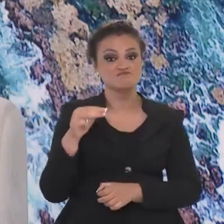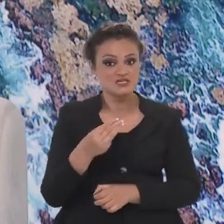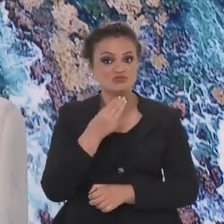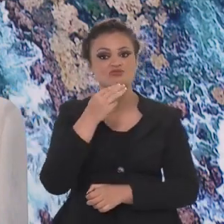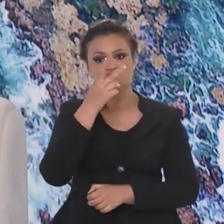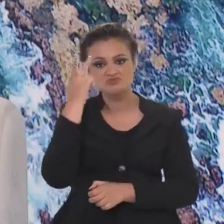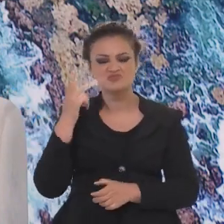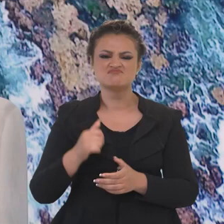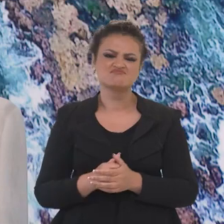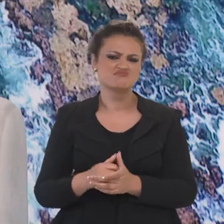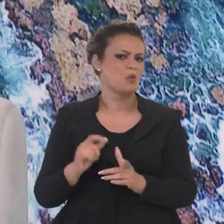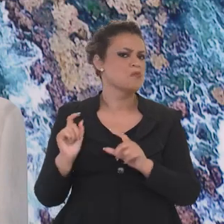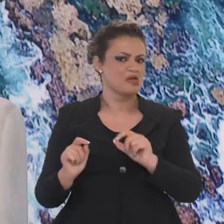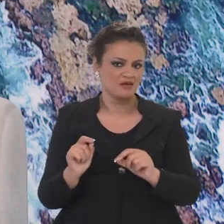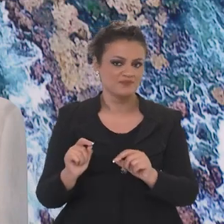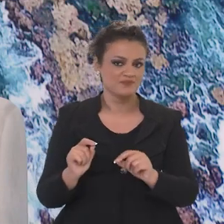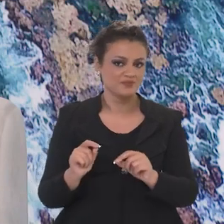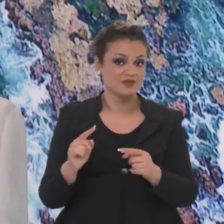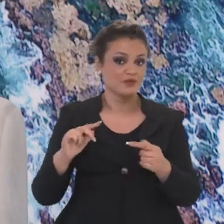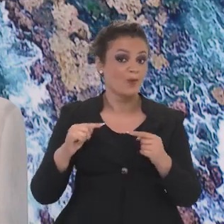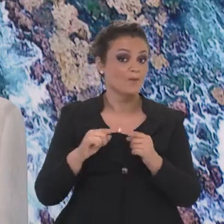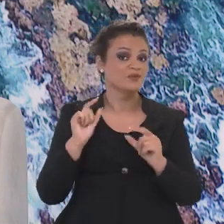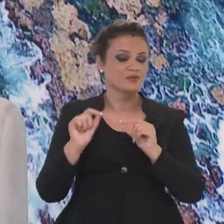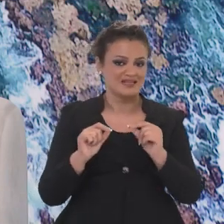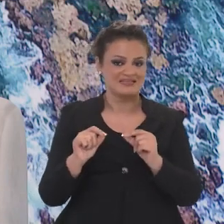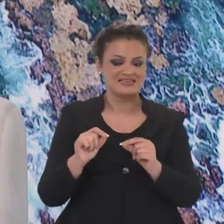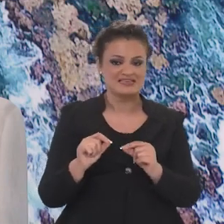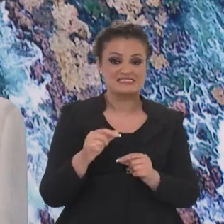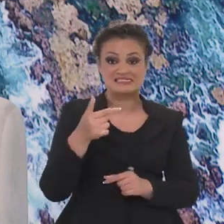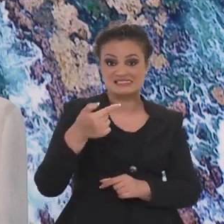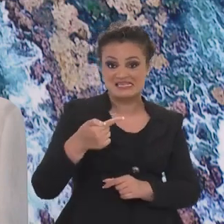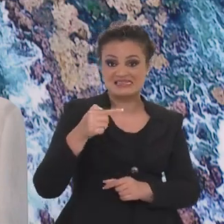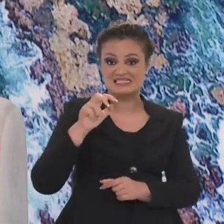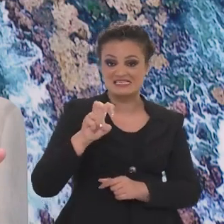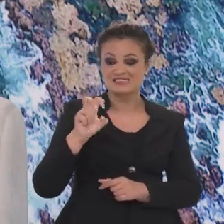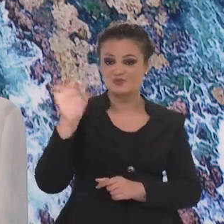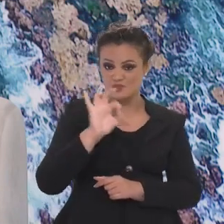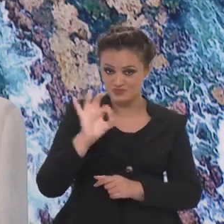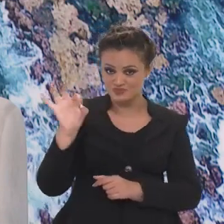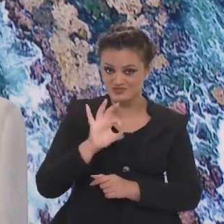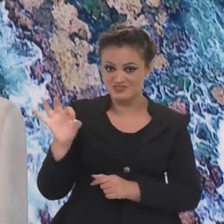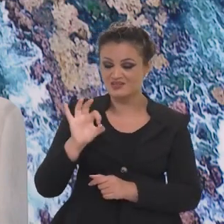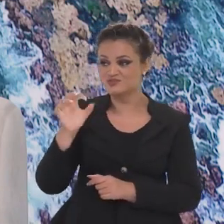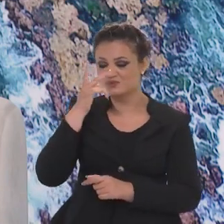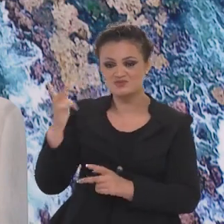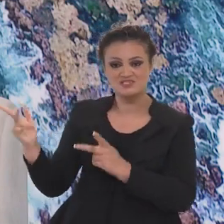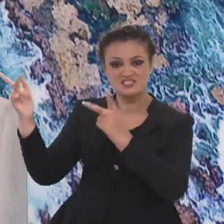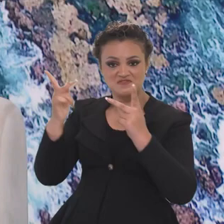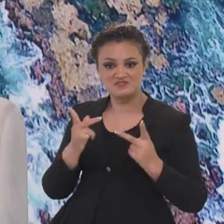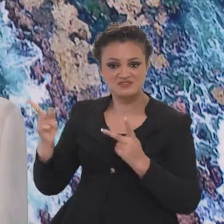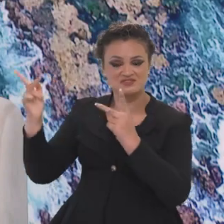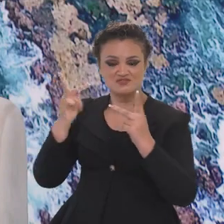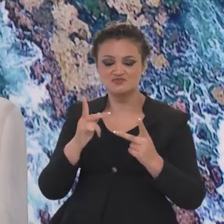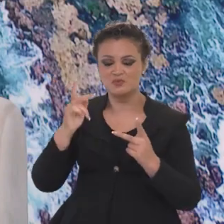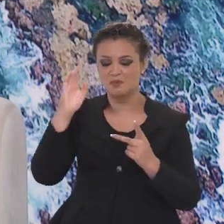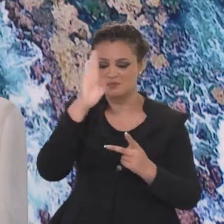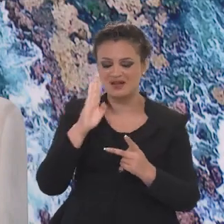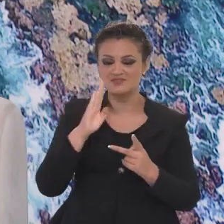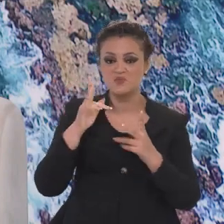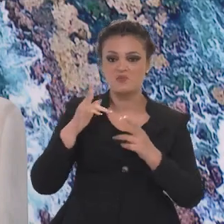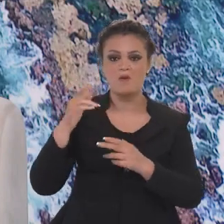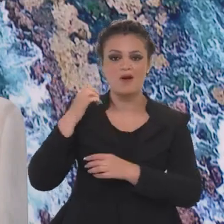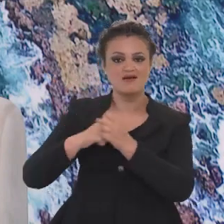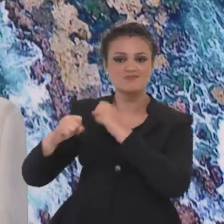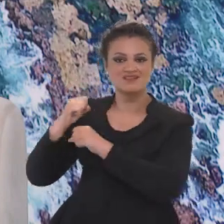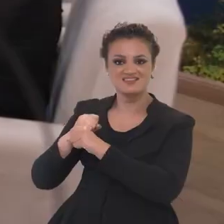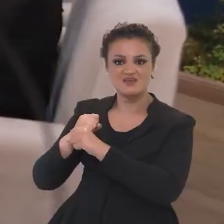milhões de turistas. O isso quer dizer? Isso quer dizer que a gente já tem 75% de todos os turistas que visitaram o Brasil em 2022.